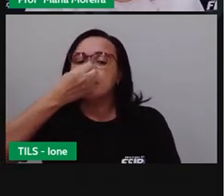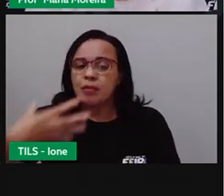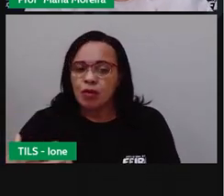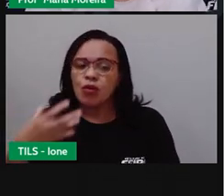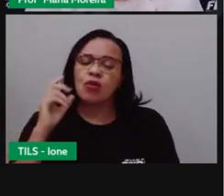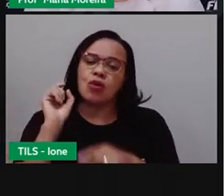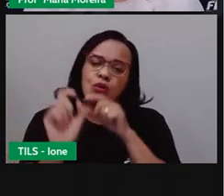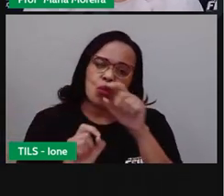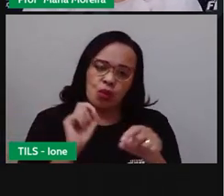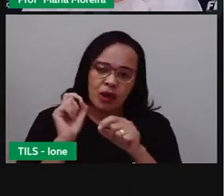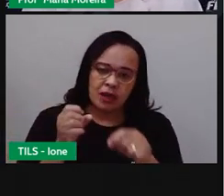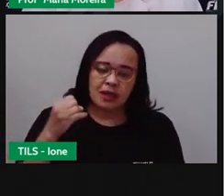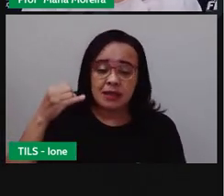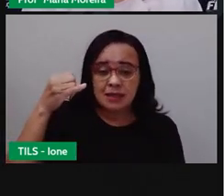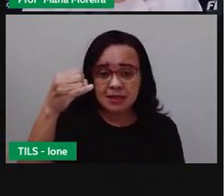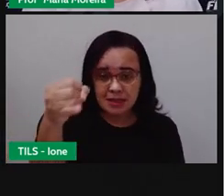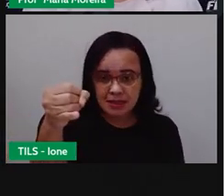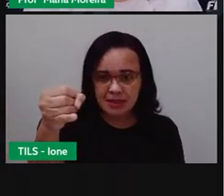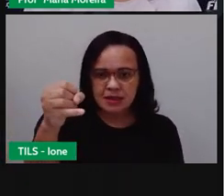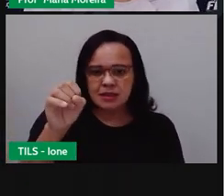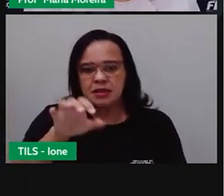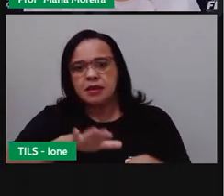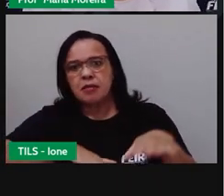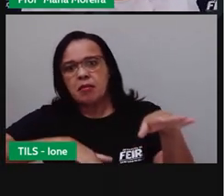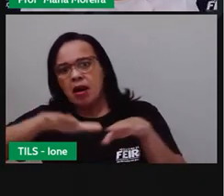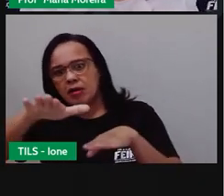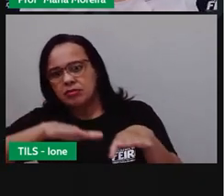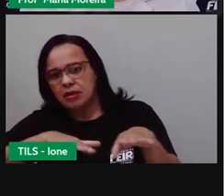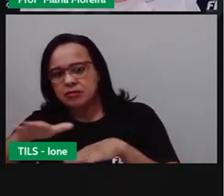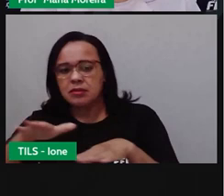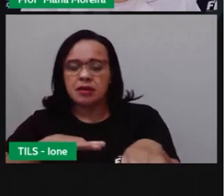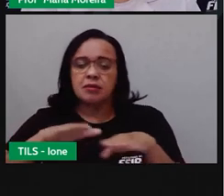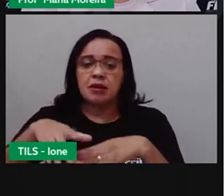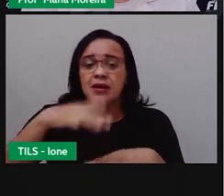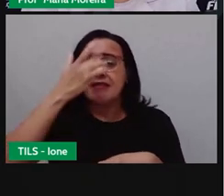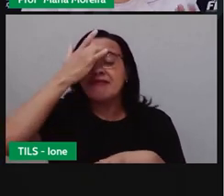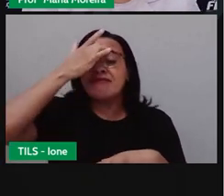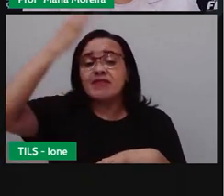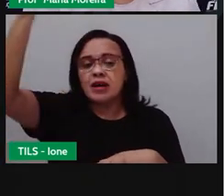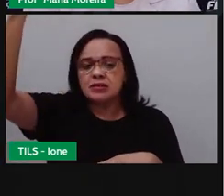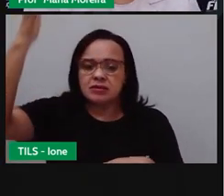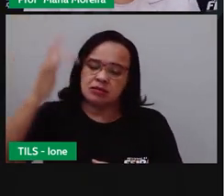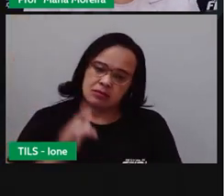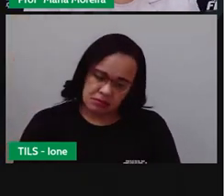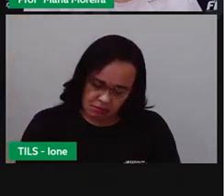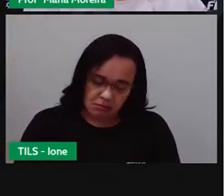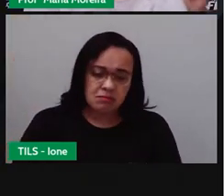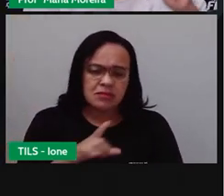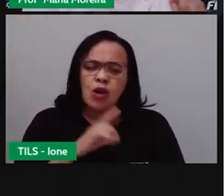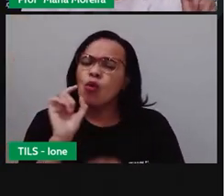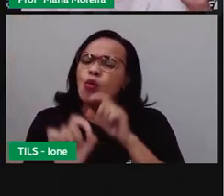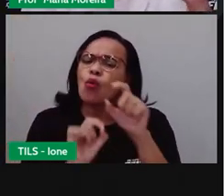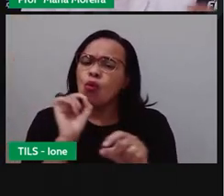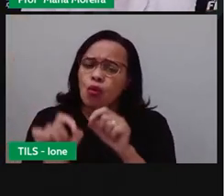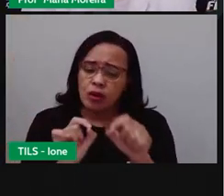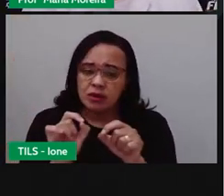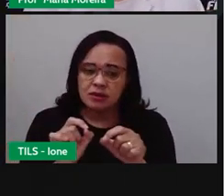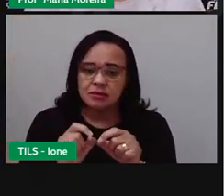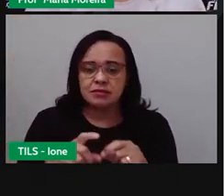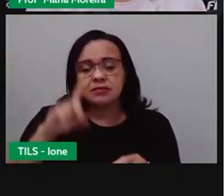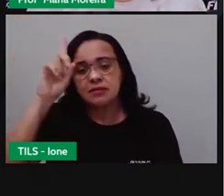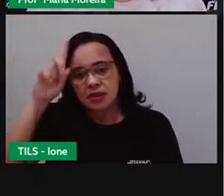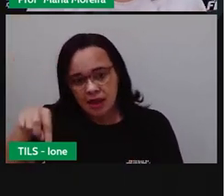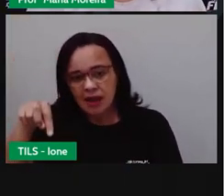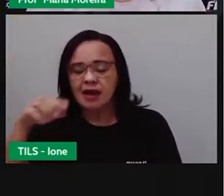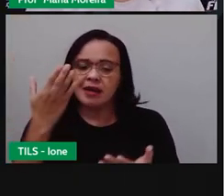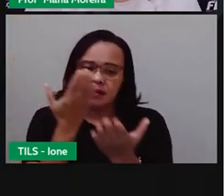fato se houver o quê? A mobilidade urbana. E, Pró, o que é isso aí de mobilidade humana? É exatamente isso